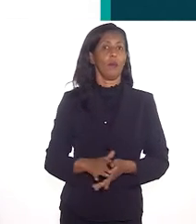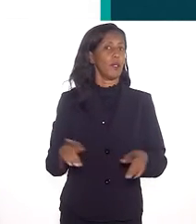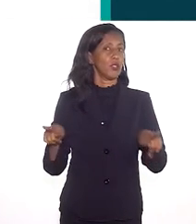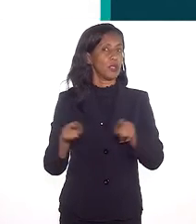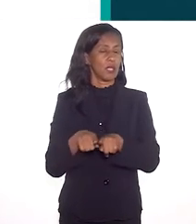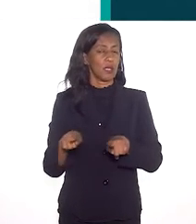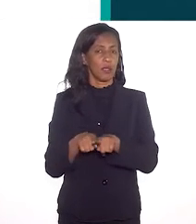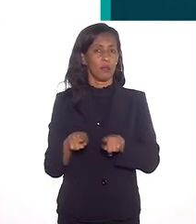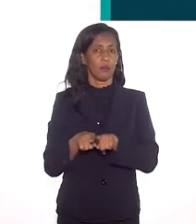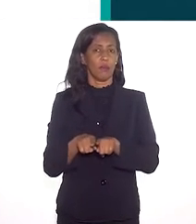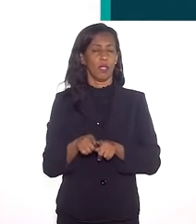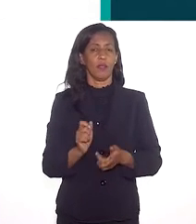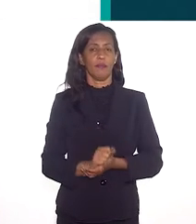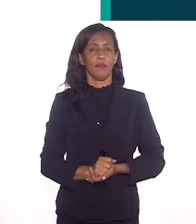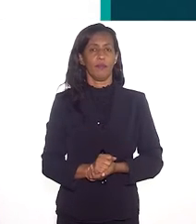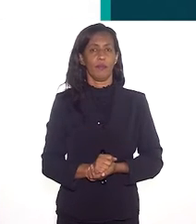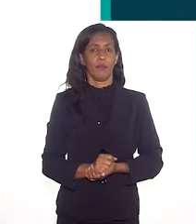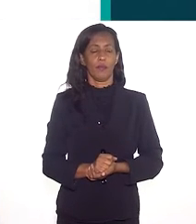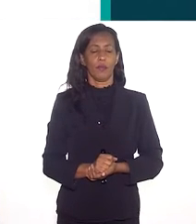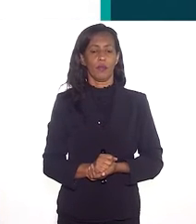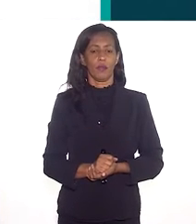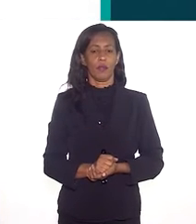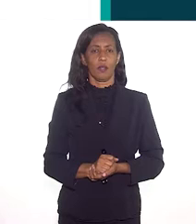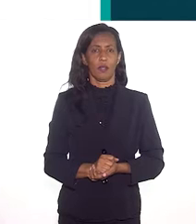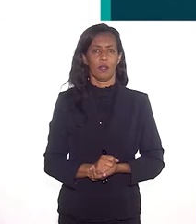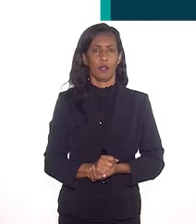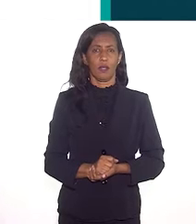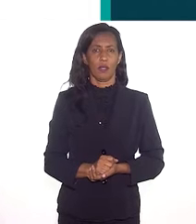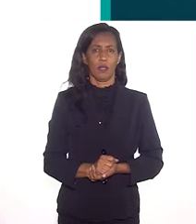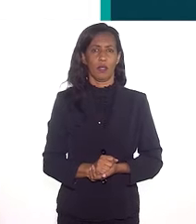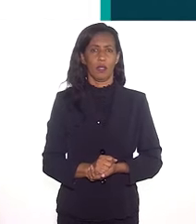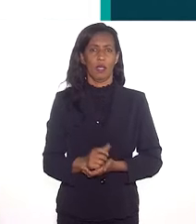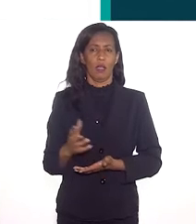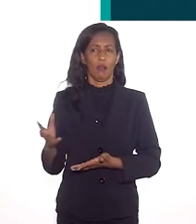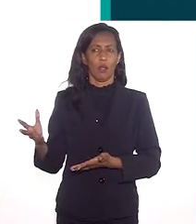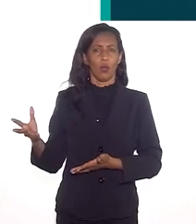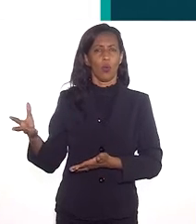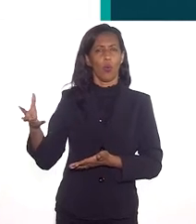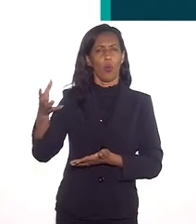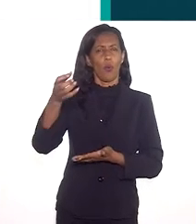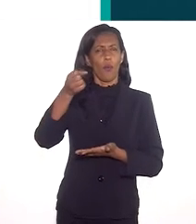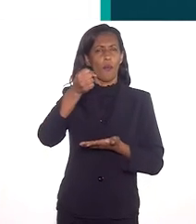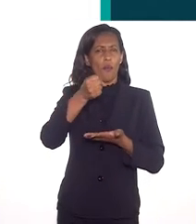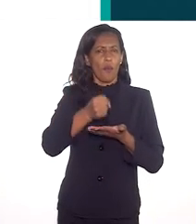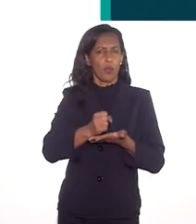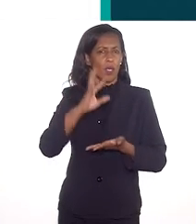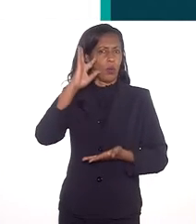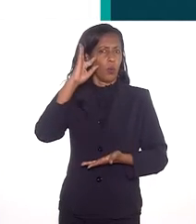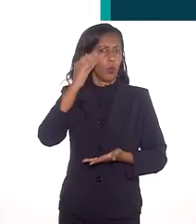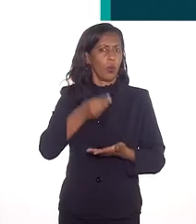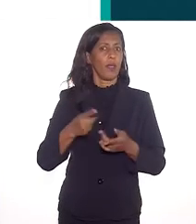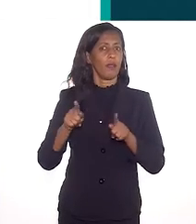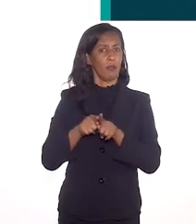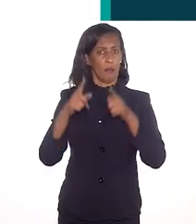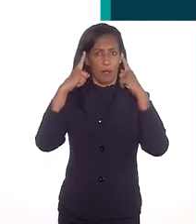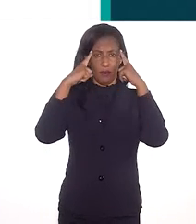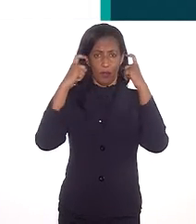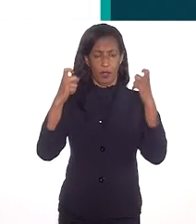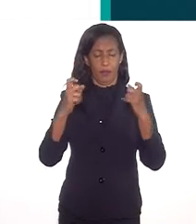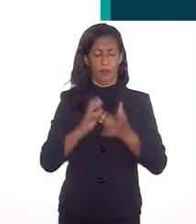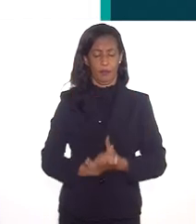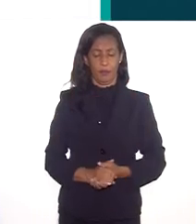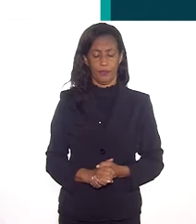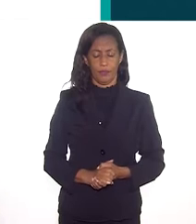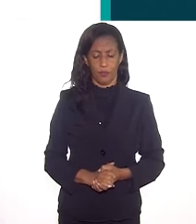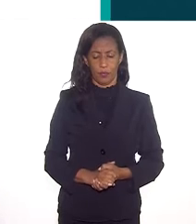educação, mas também na questão do poder e tomada de decisões, e também a questão